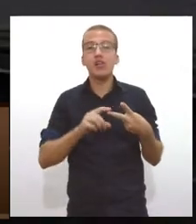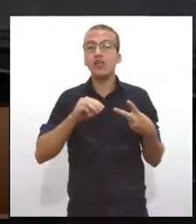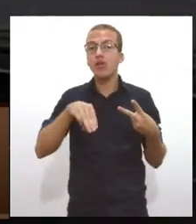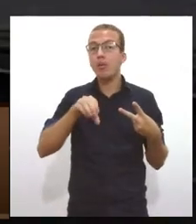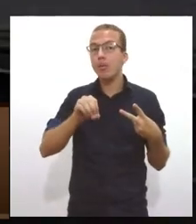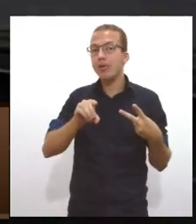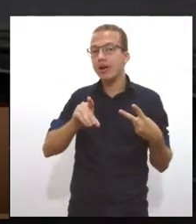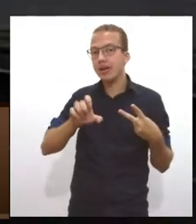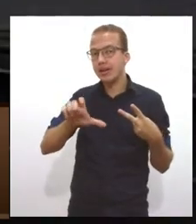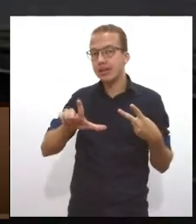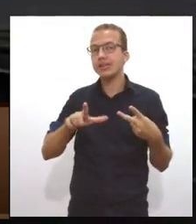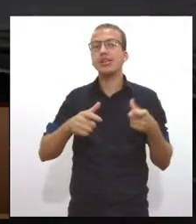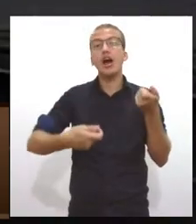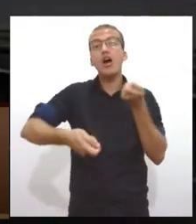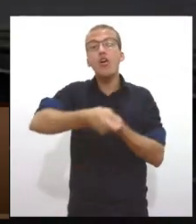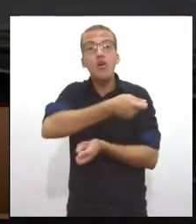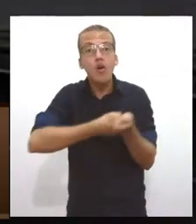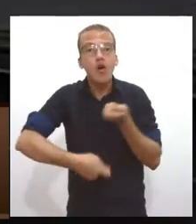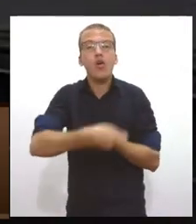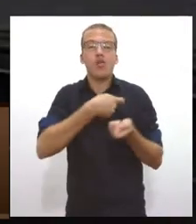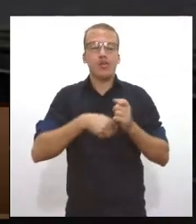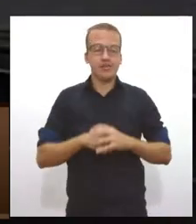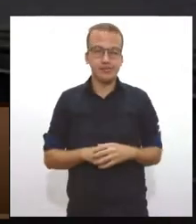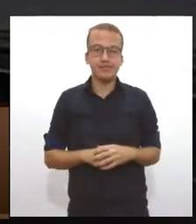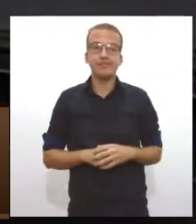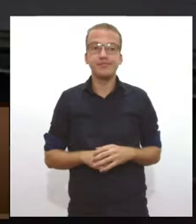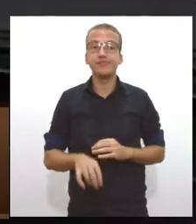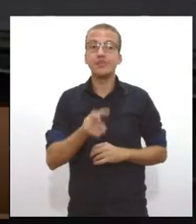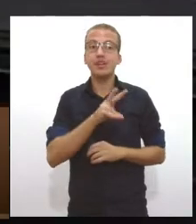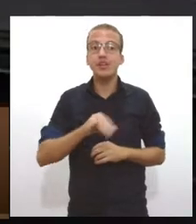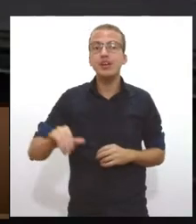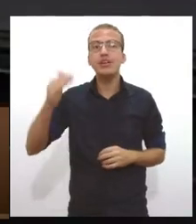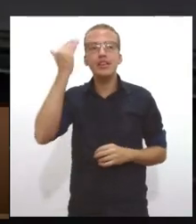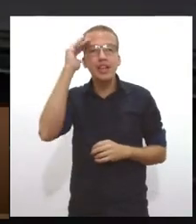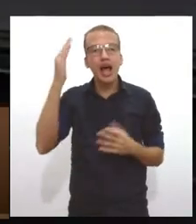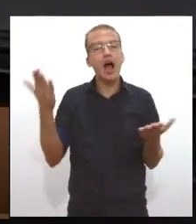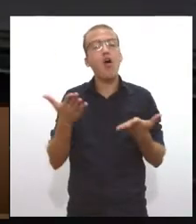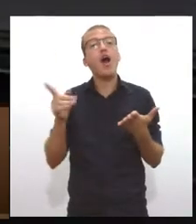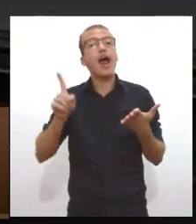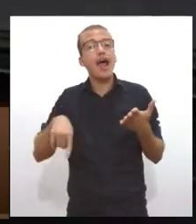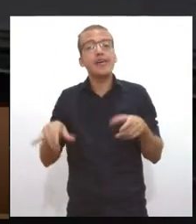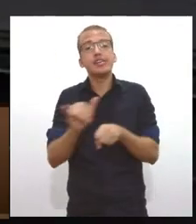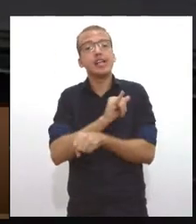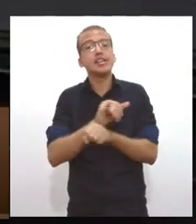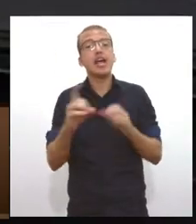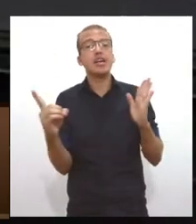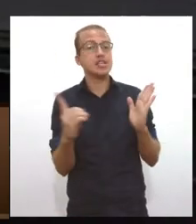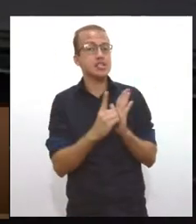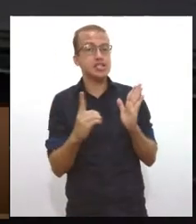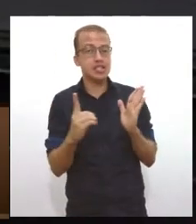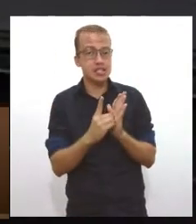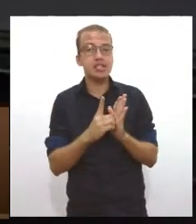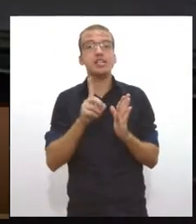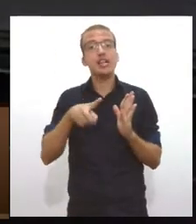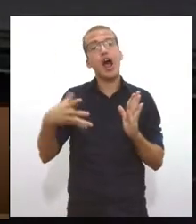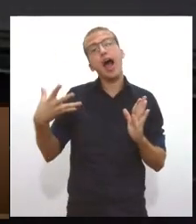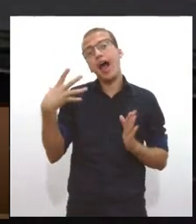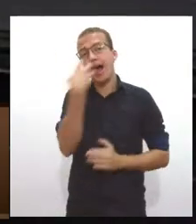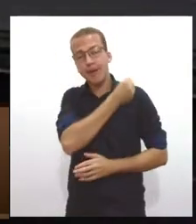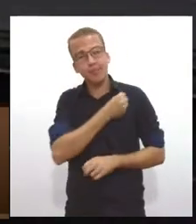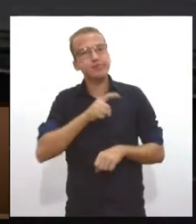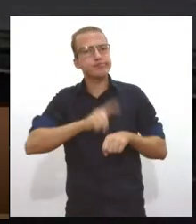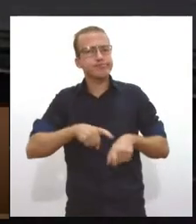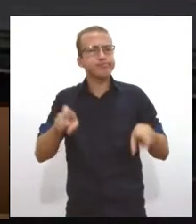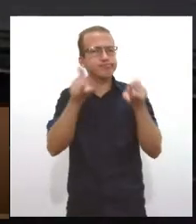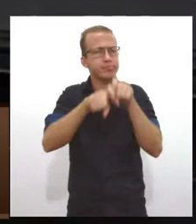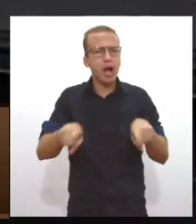econômico, ele vai tender a ser cada vez mais digital, cada vez mais rápido e eficiente, as pessoas vão ter cada vez